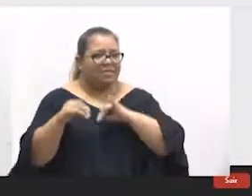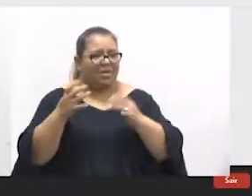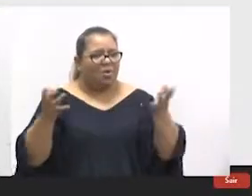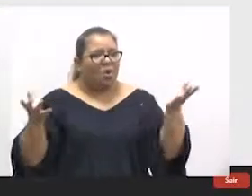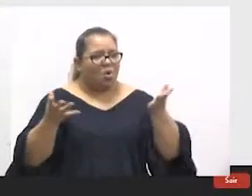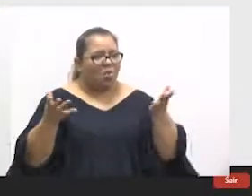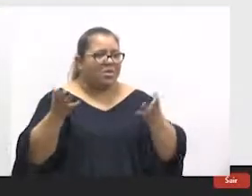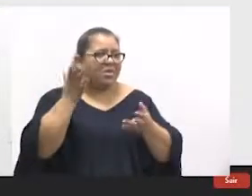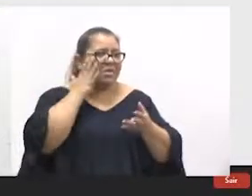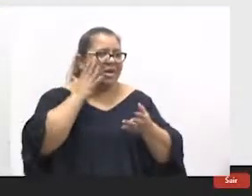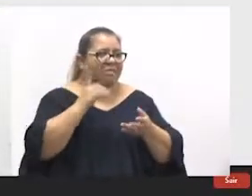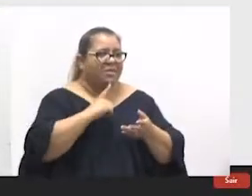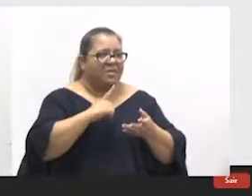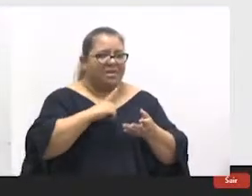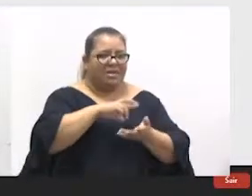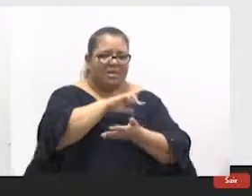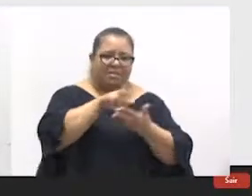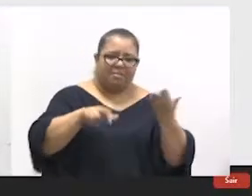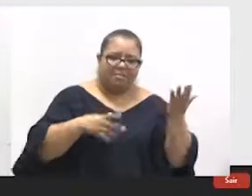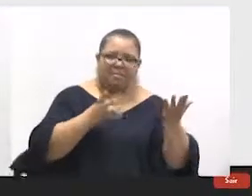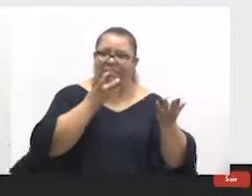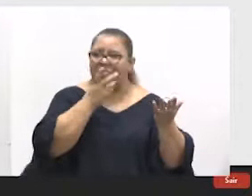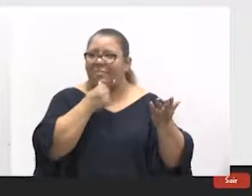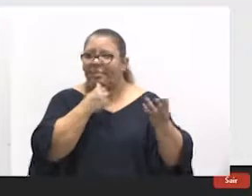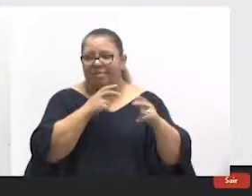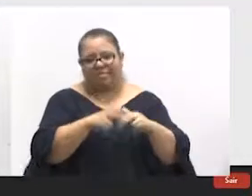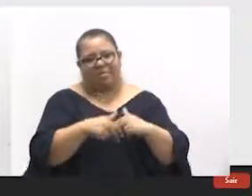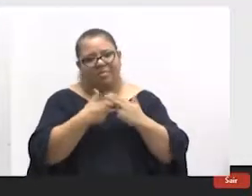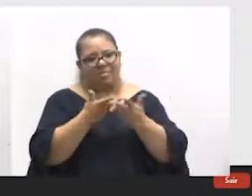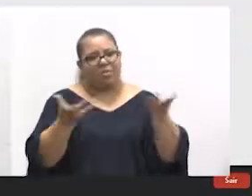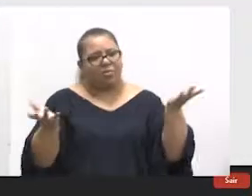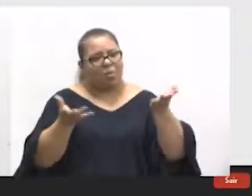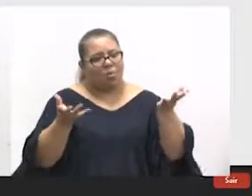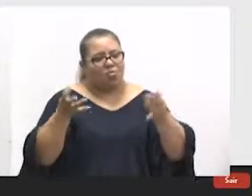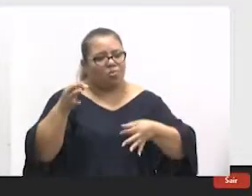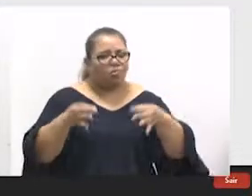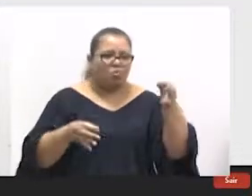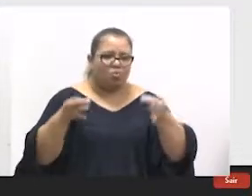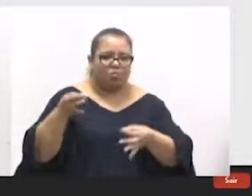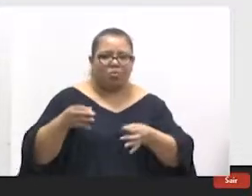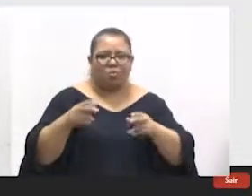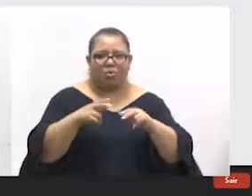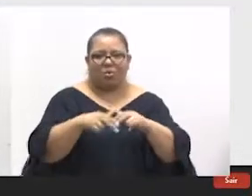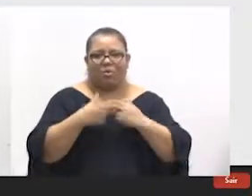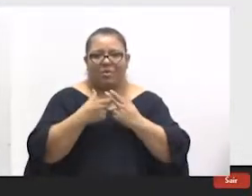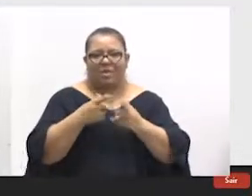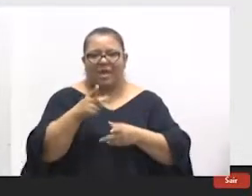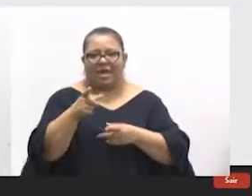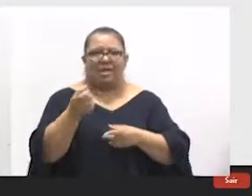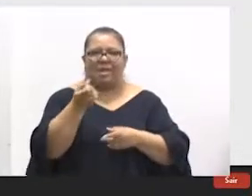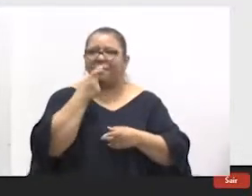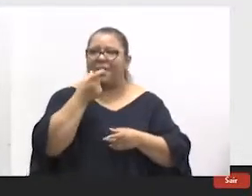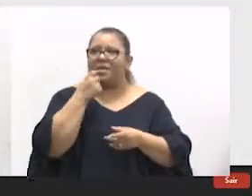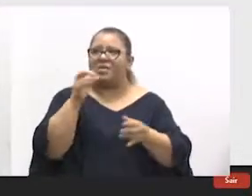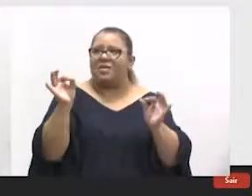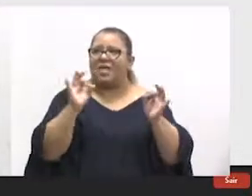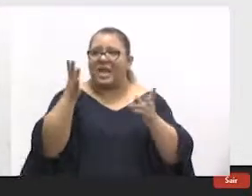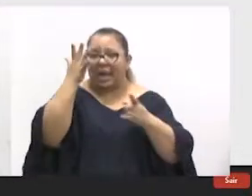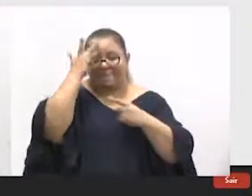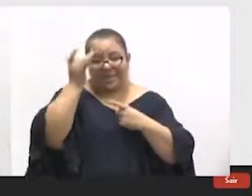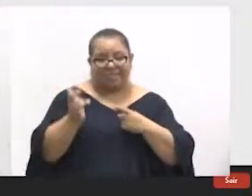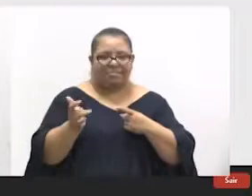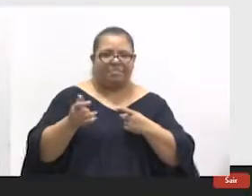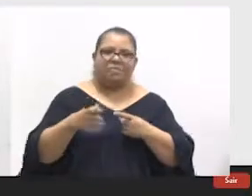sabe que é tudo muito demorado. Eu vou judicializar hoje, o paciente não vai fazer a quimia amanhã. Isso tudo